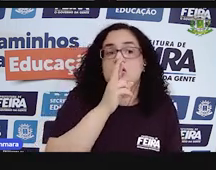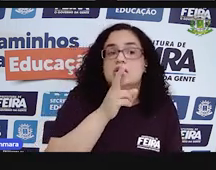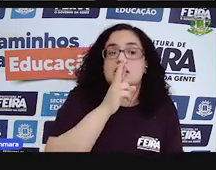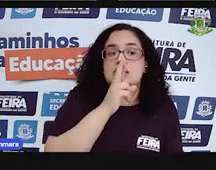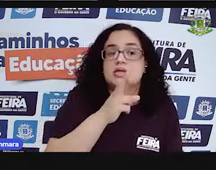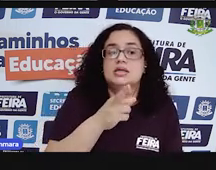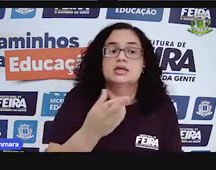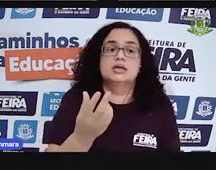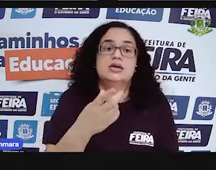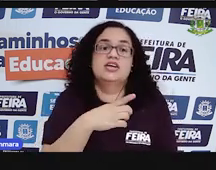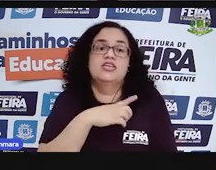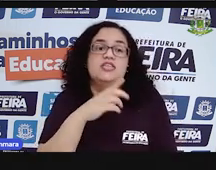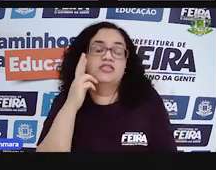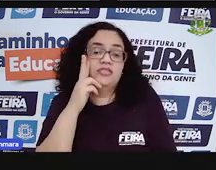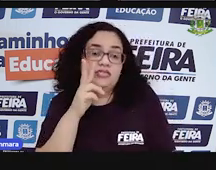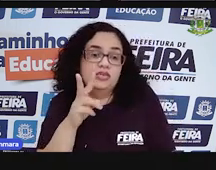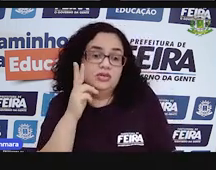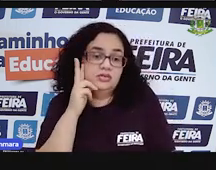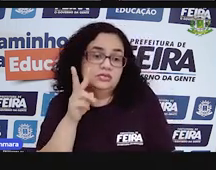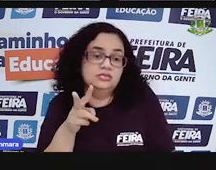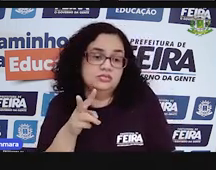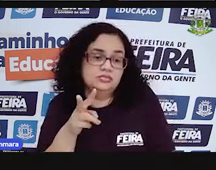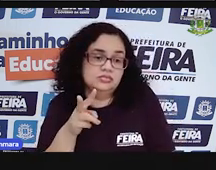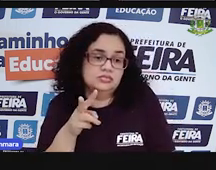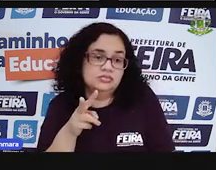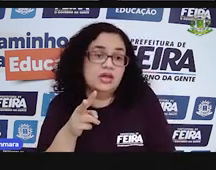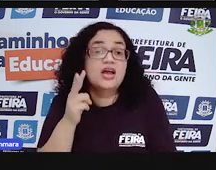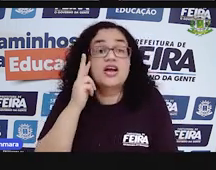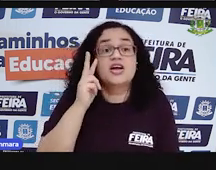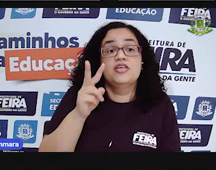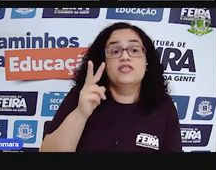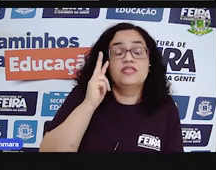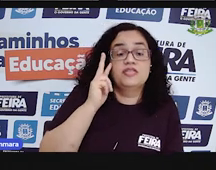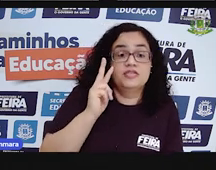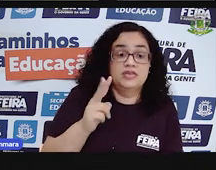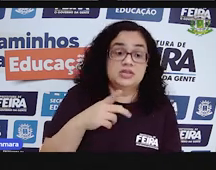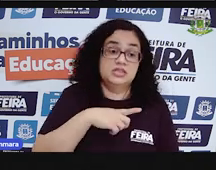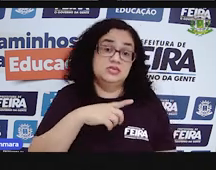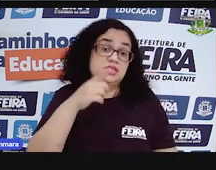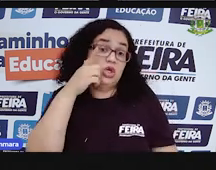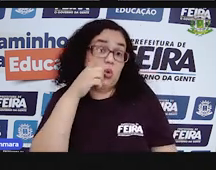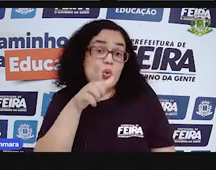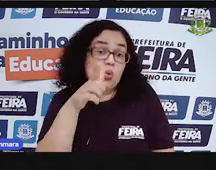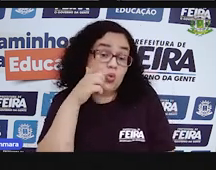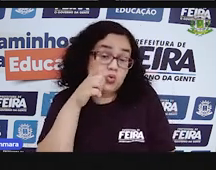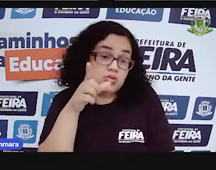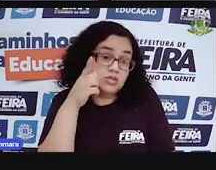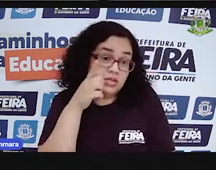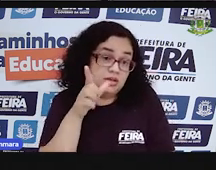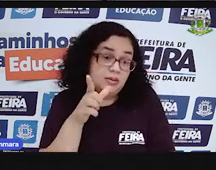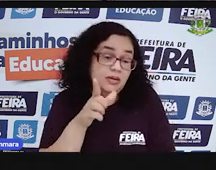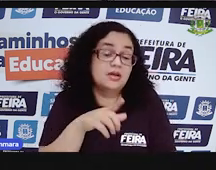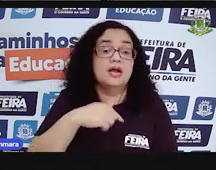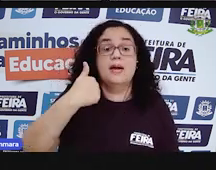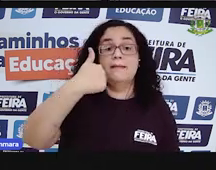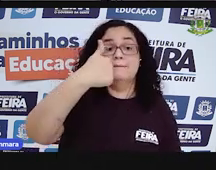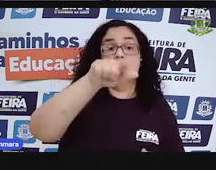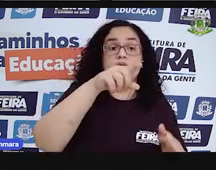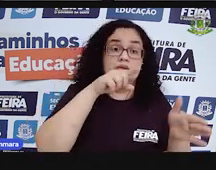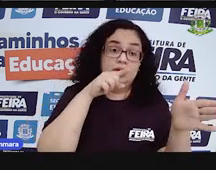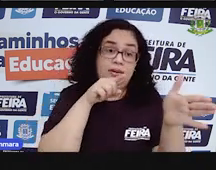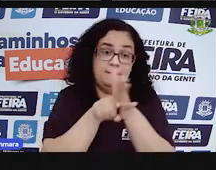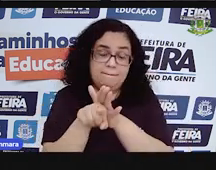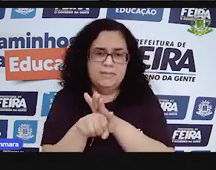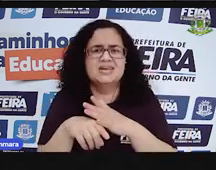botãozinho aqui, ó, verificar. Quando você clica em verificar, se você acerta, ele vai te levar para a próxima pergunta.